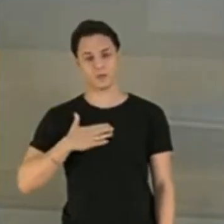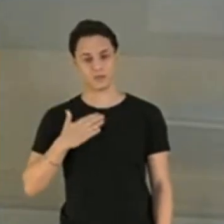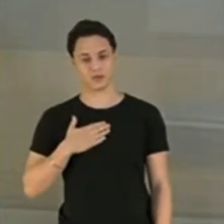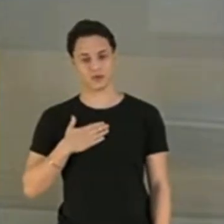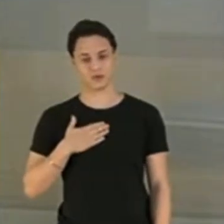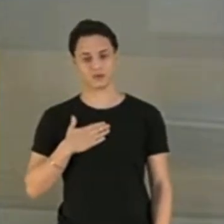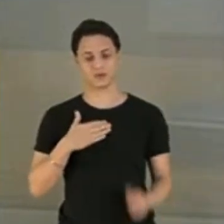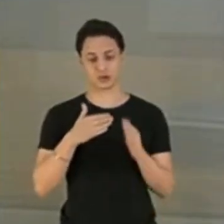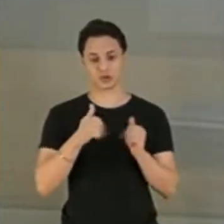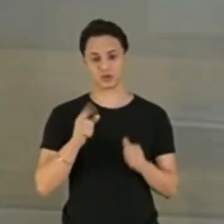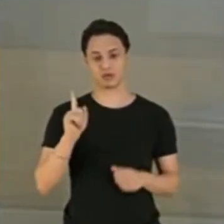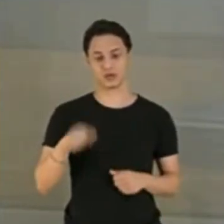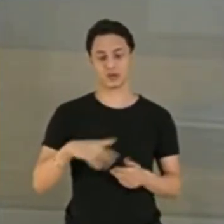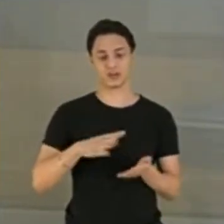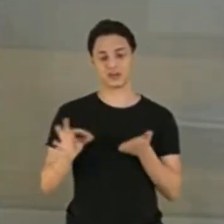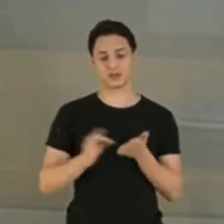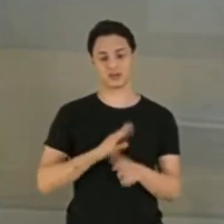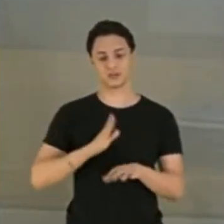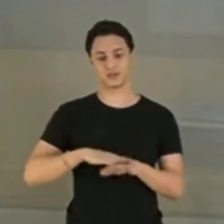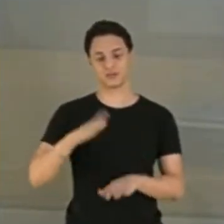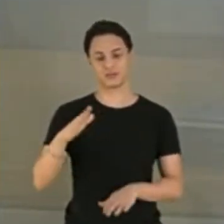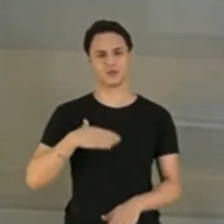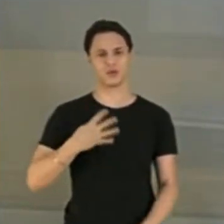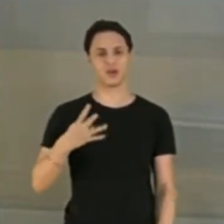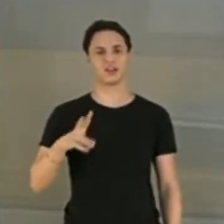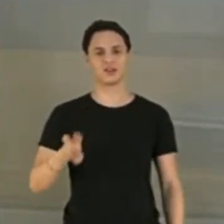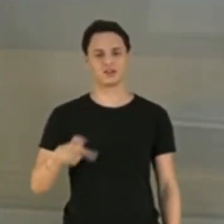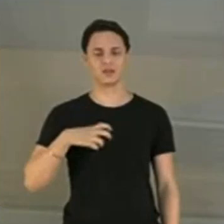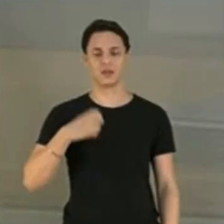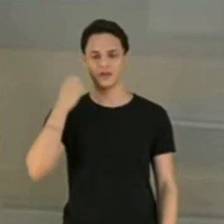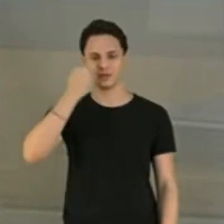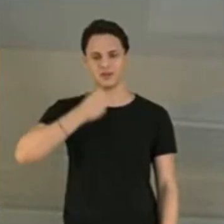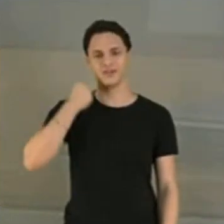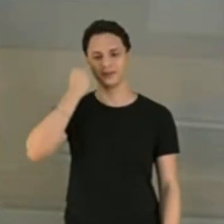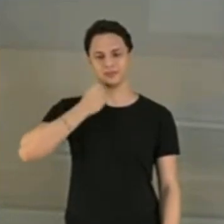assinada por mais senadores, 45 senadores.